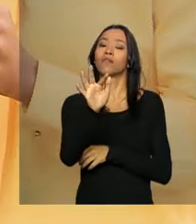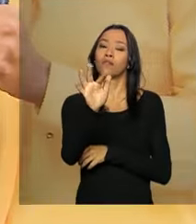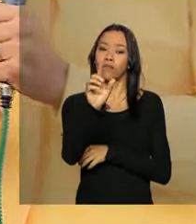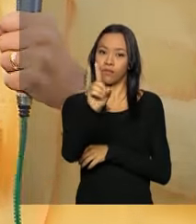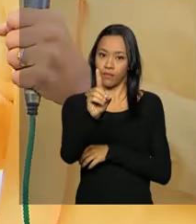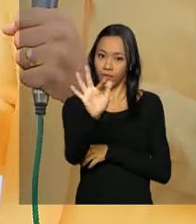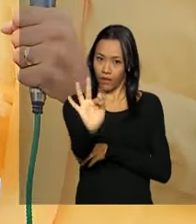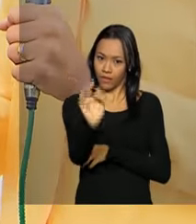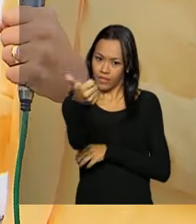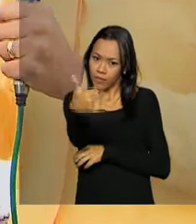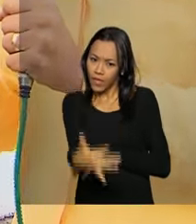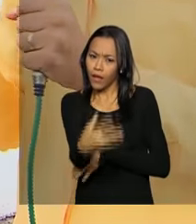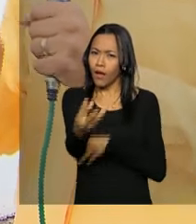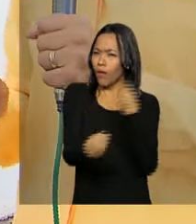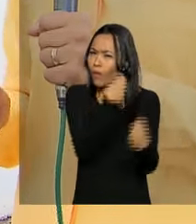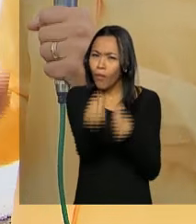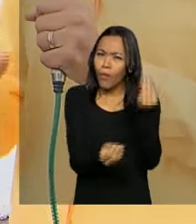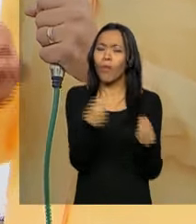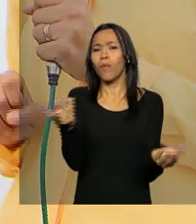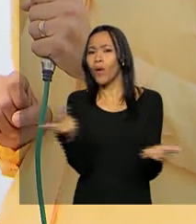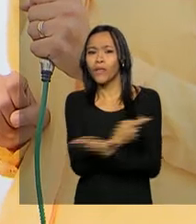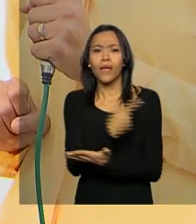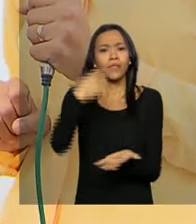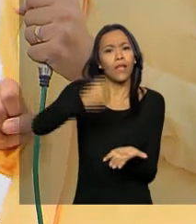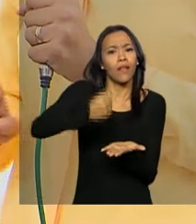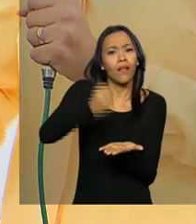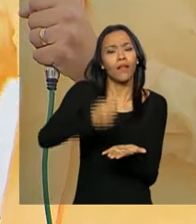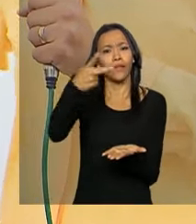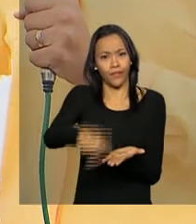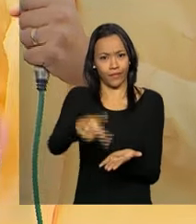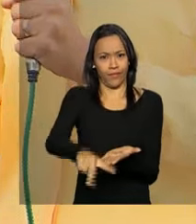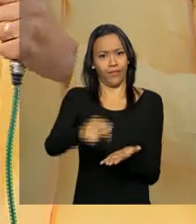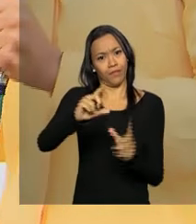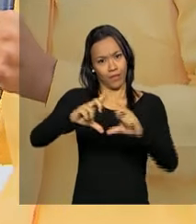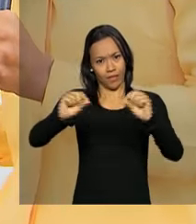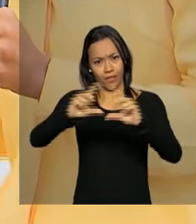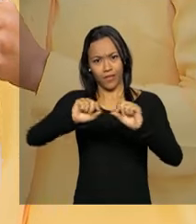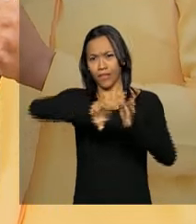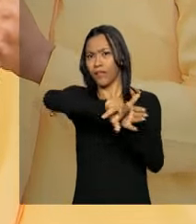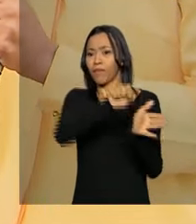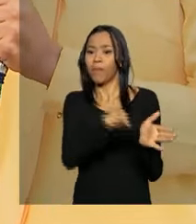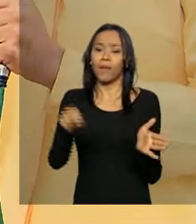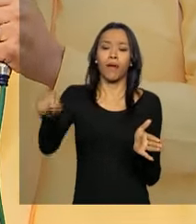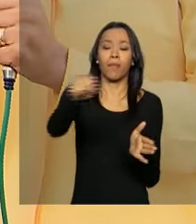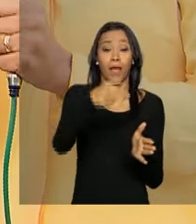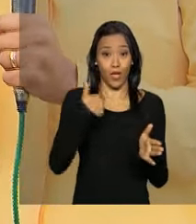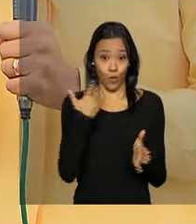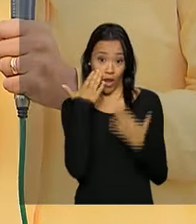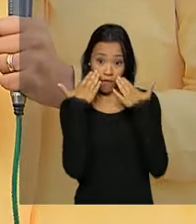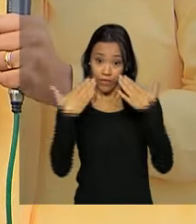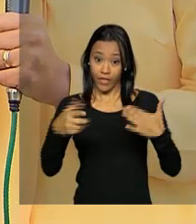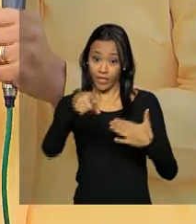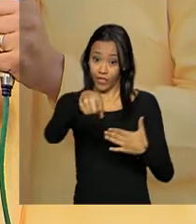pouquinho agora para a gente como funcionam os bancos de leite aqui no Distrito Federal, por exemplo, que tem uma série de unidades. Eu estou, inclusive, aqui na frente